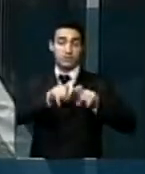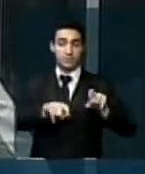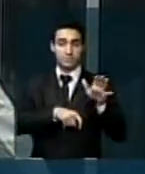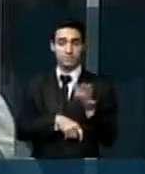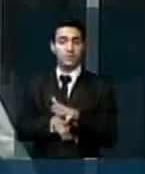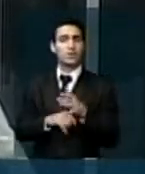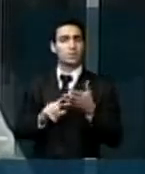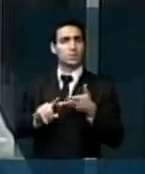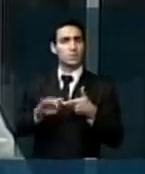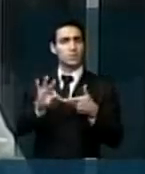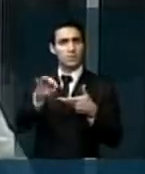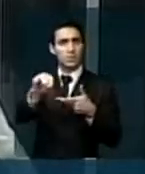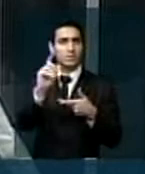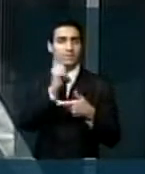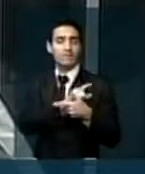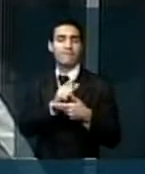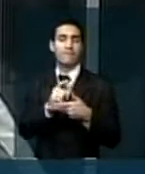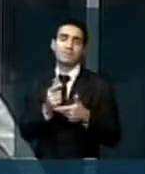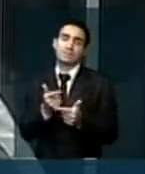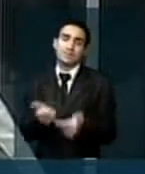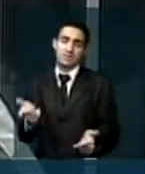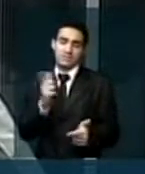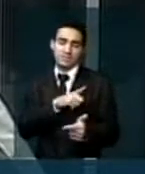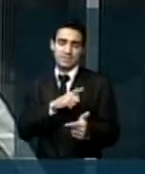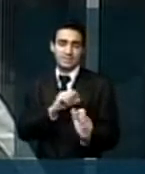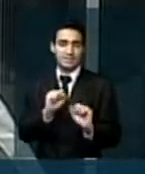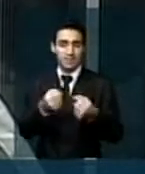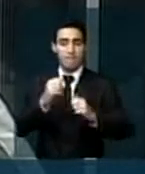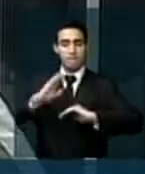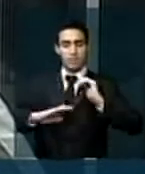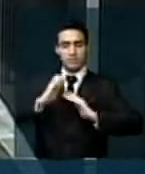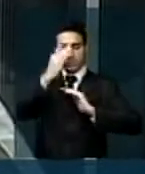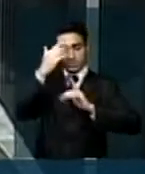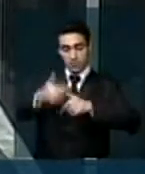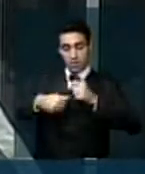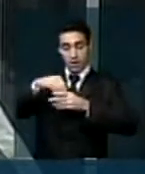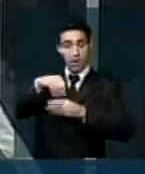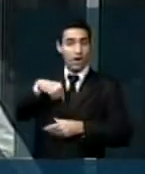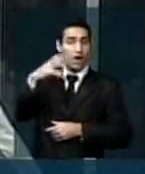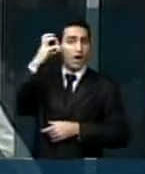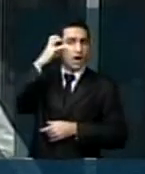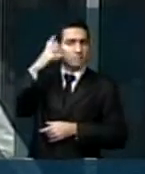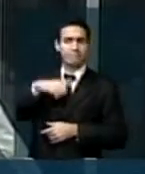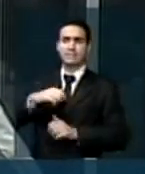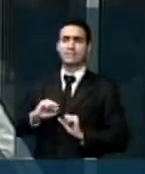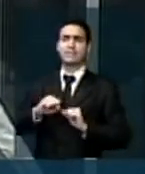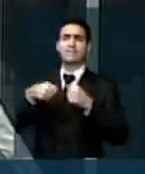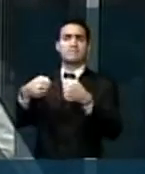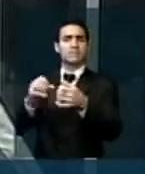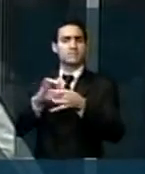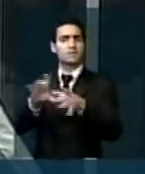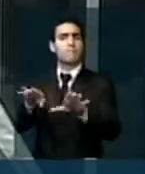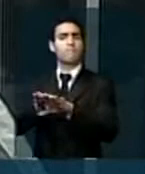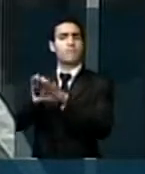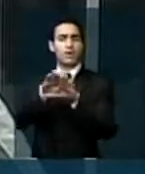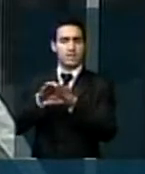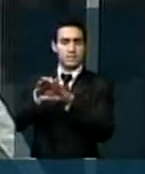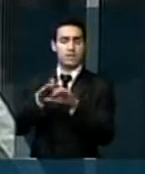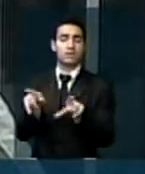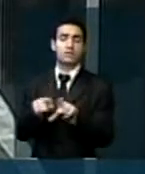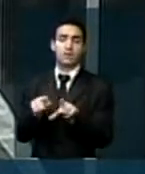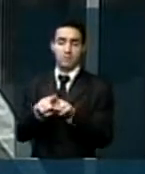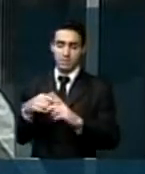tem acontecido graças ao empenho dos profissionais do rádio, defensores incansáveis da democracia e do